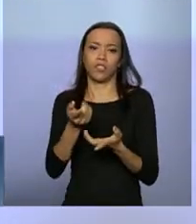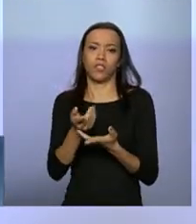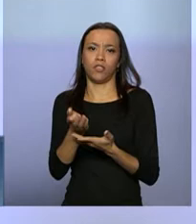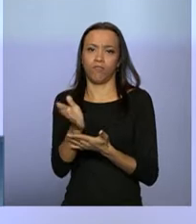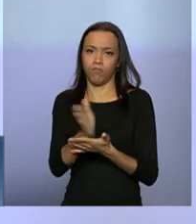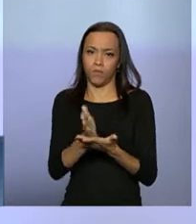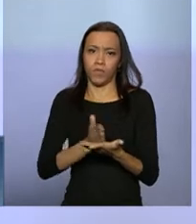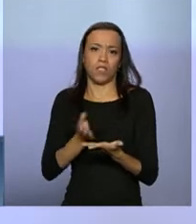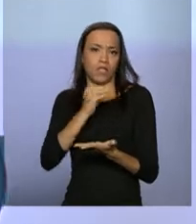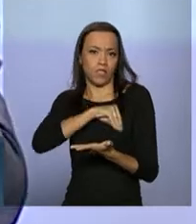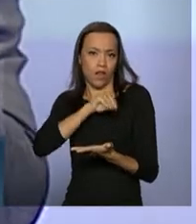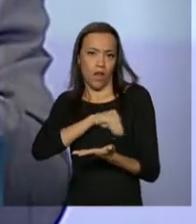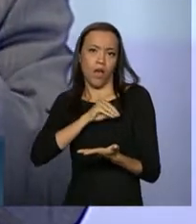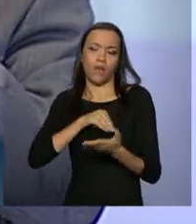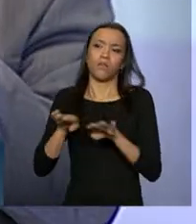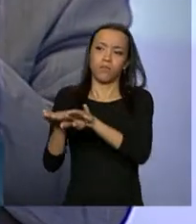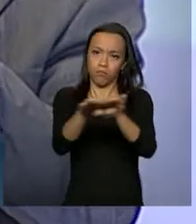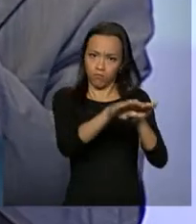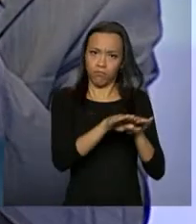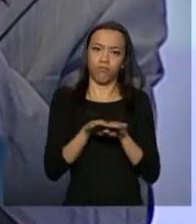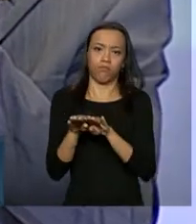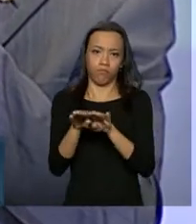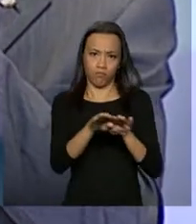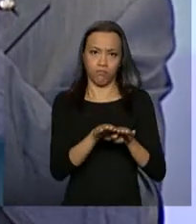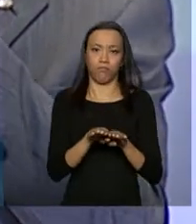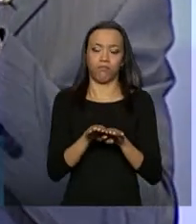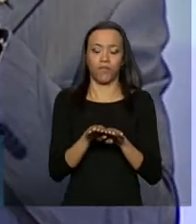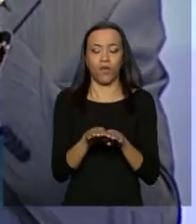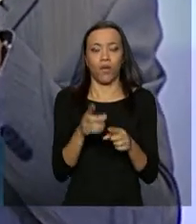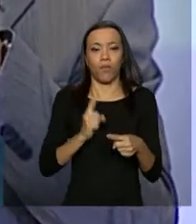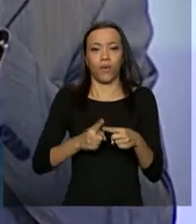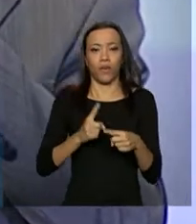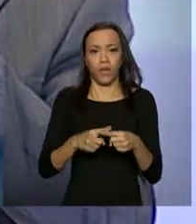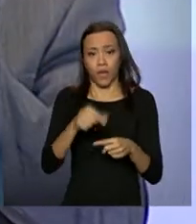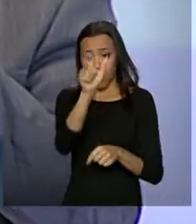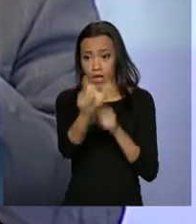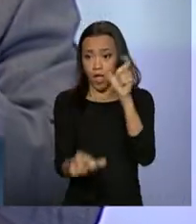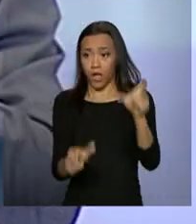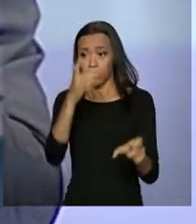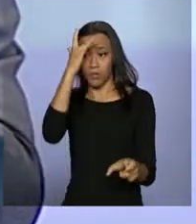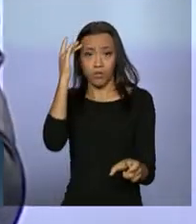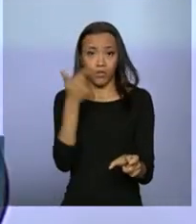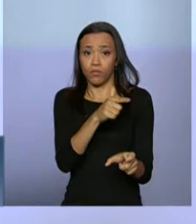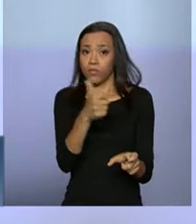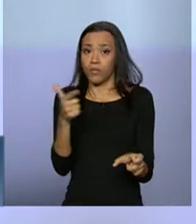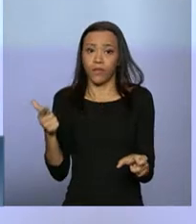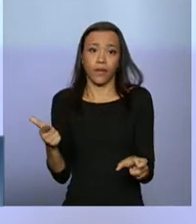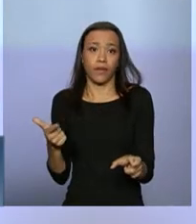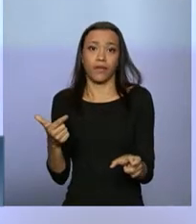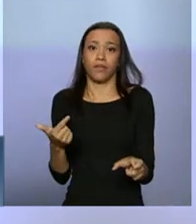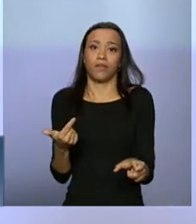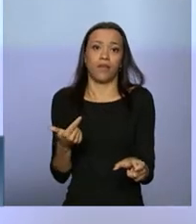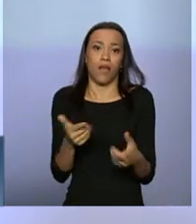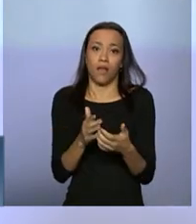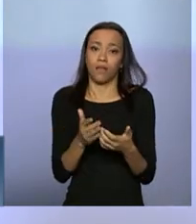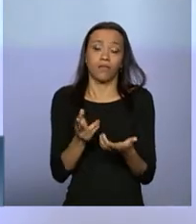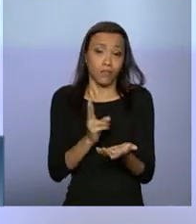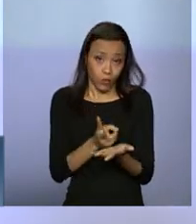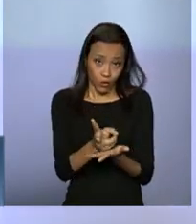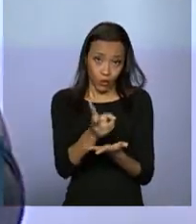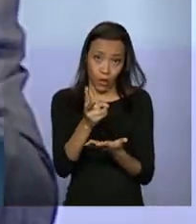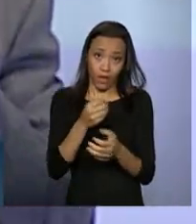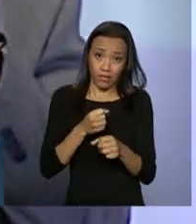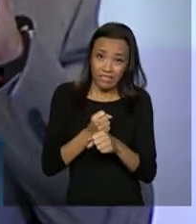de geração de renda, de distribuição de riqueza. Porque os trabalhadores, se não tiverem alternativas, continuarão envolvidos.